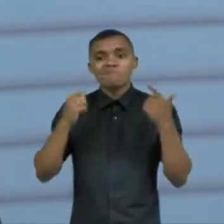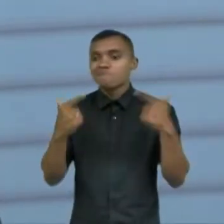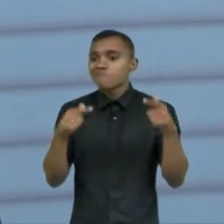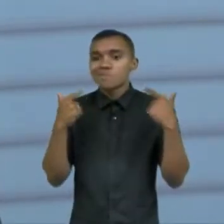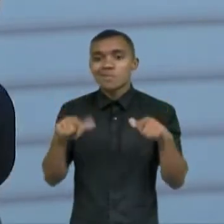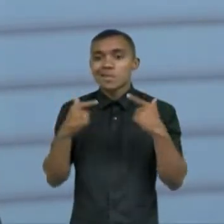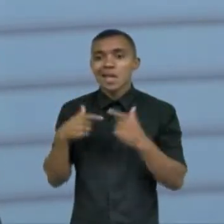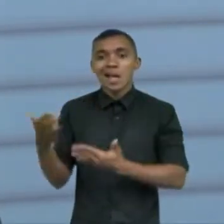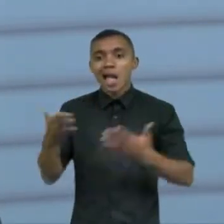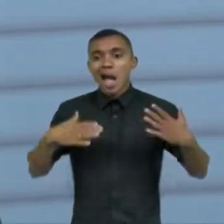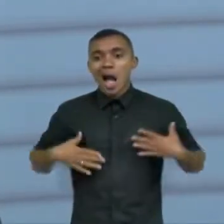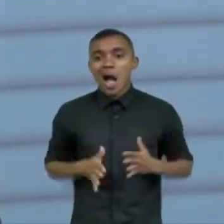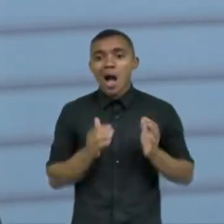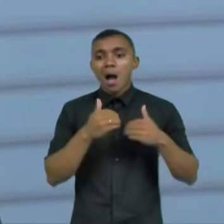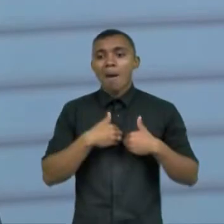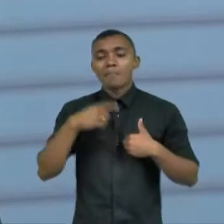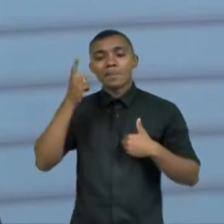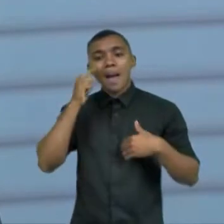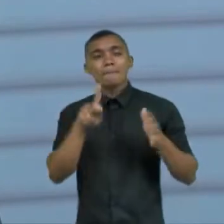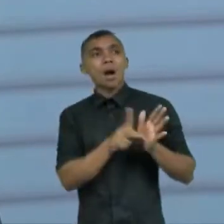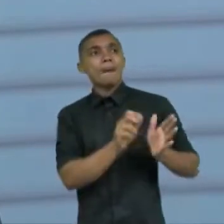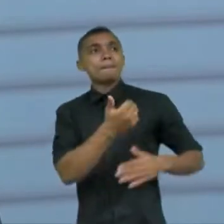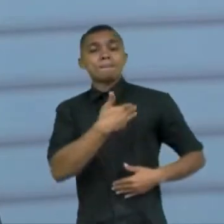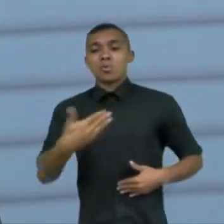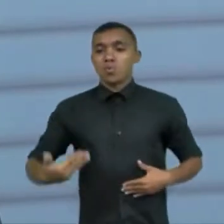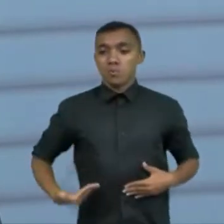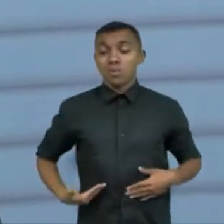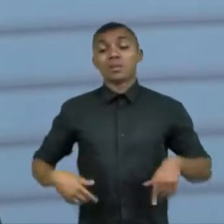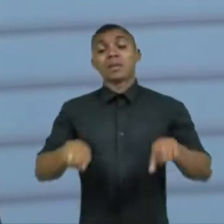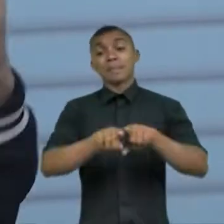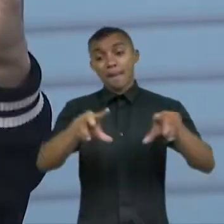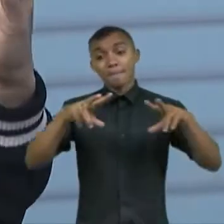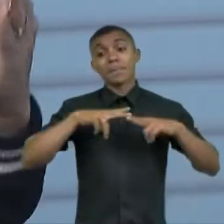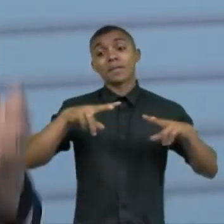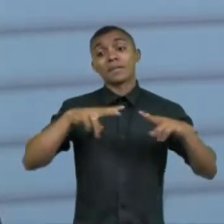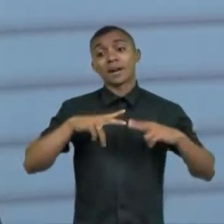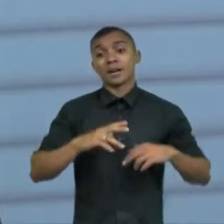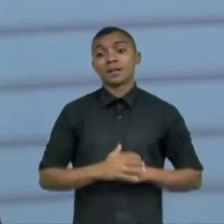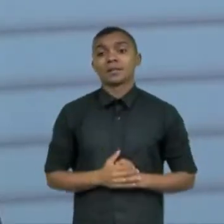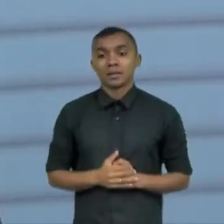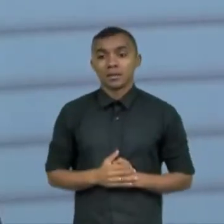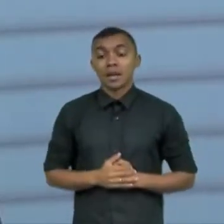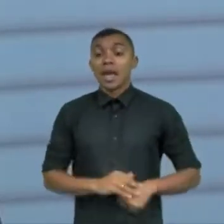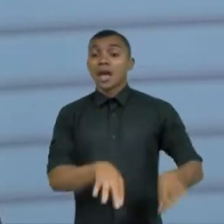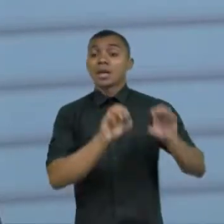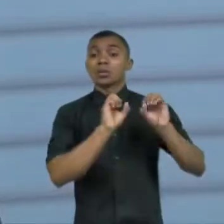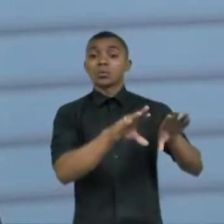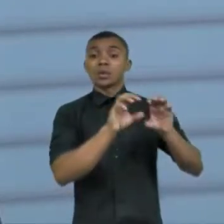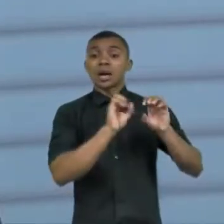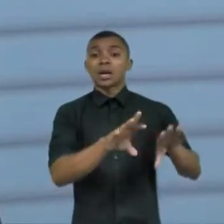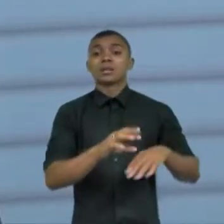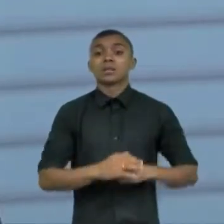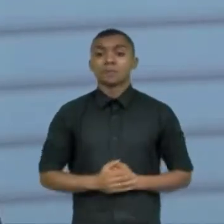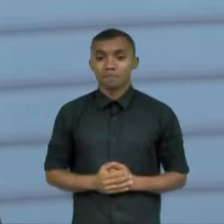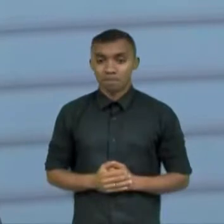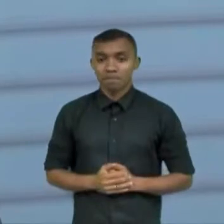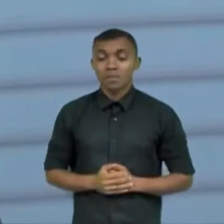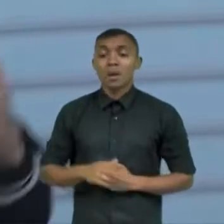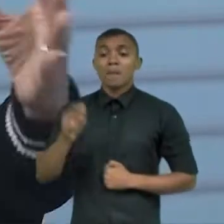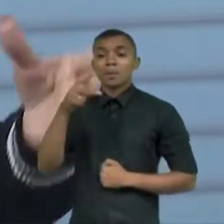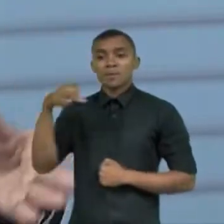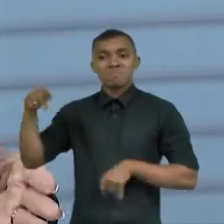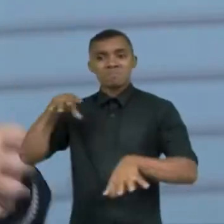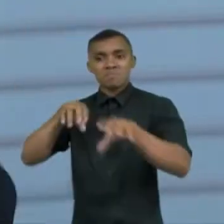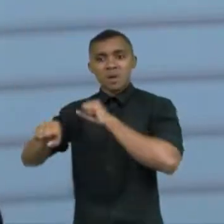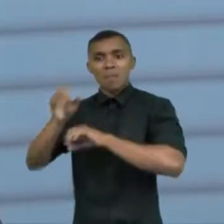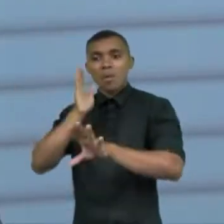atender o autismo e não é só na rede pública também na rede privada na rede educacional professores capacitados